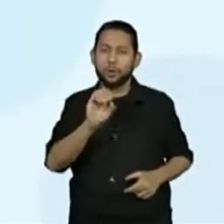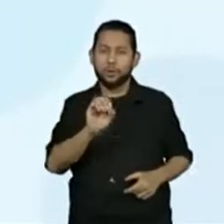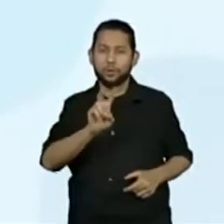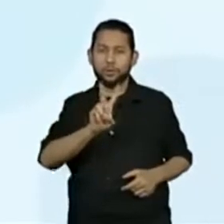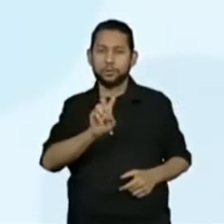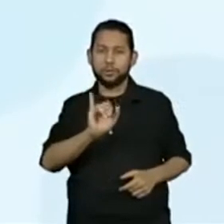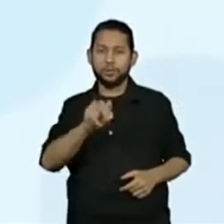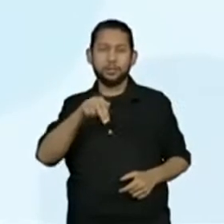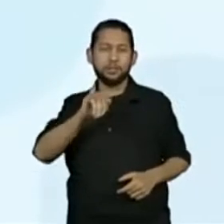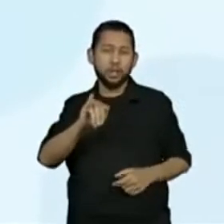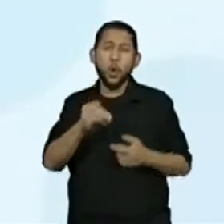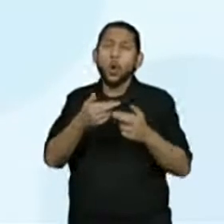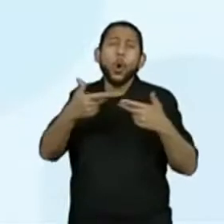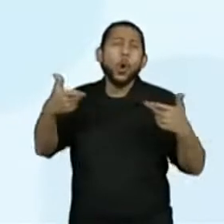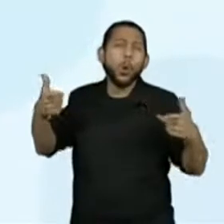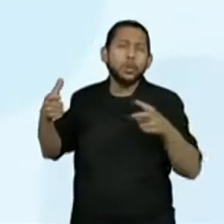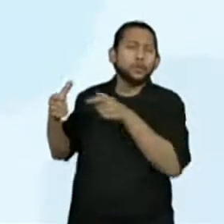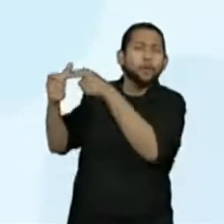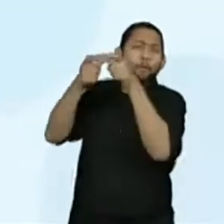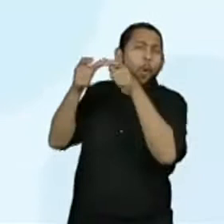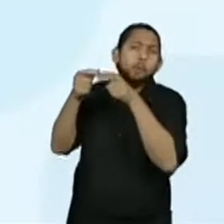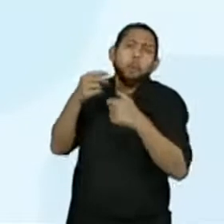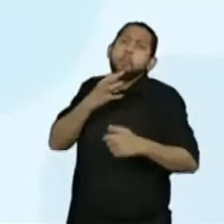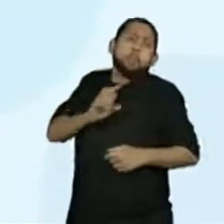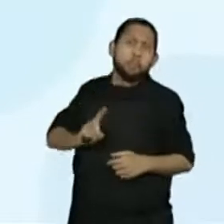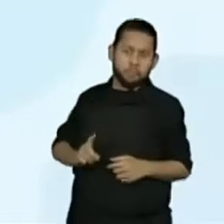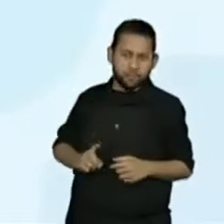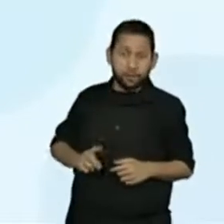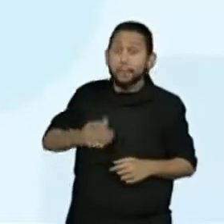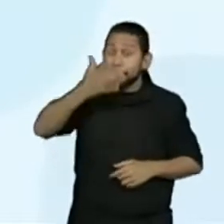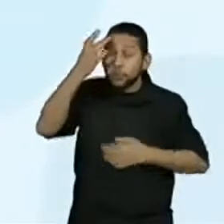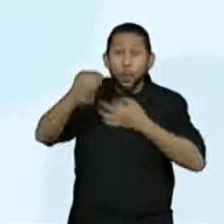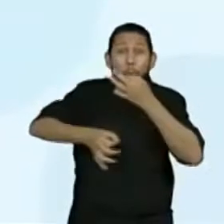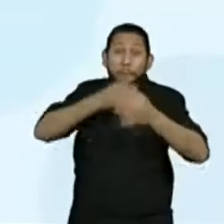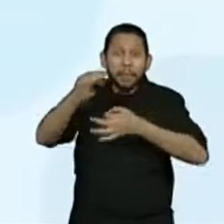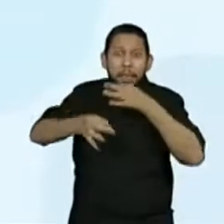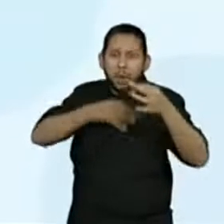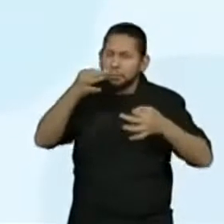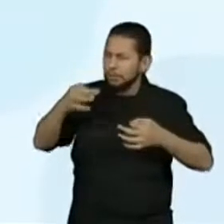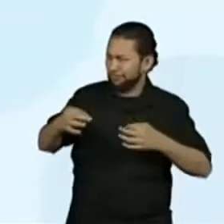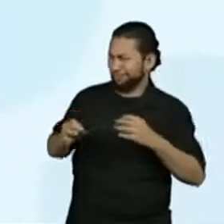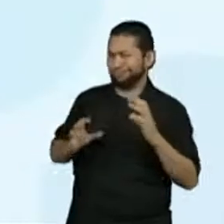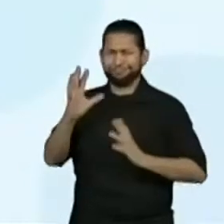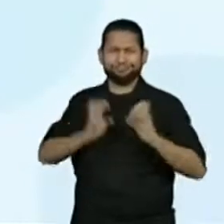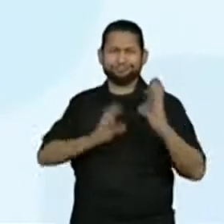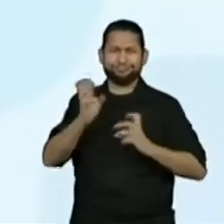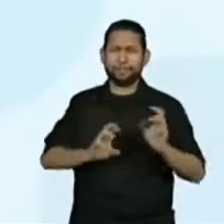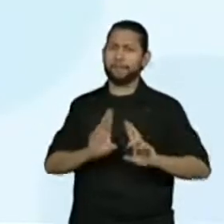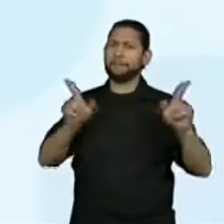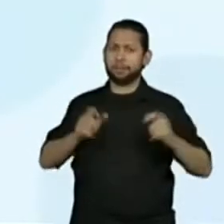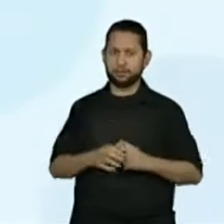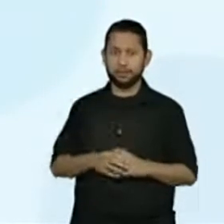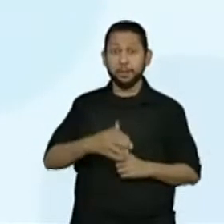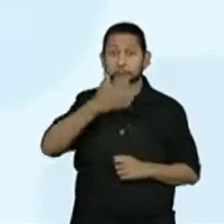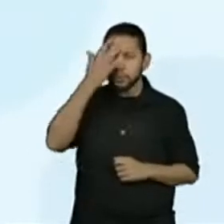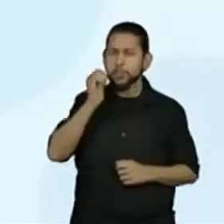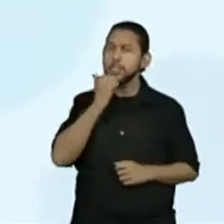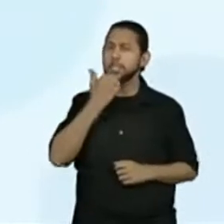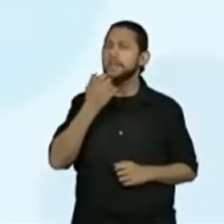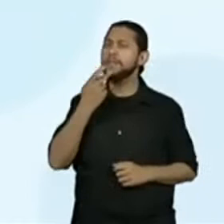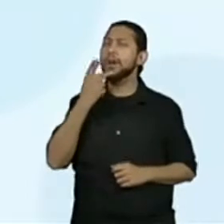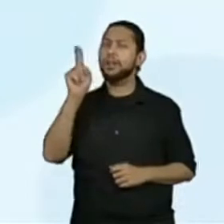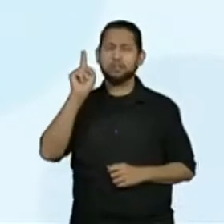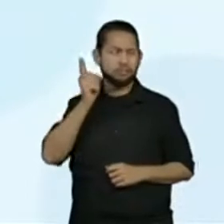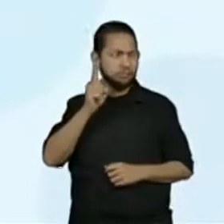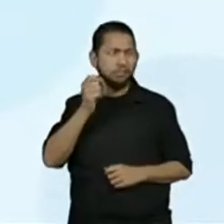objetos voadores não identificados, divide opiniões até hoje. Os cientistas chamam de pilantragem.